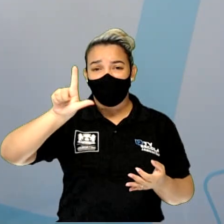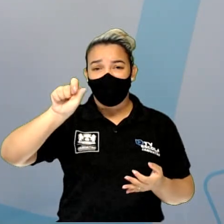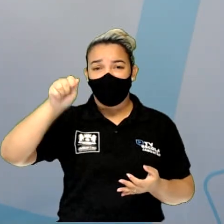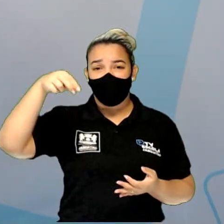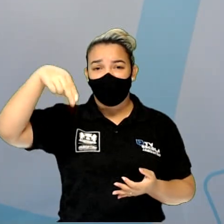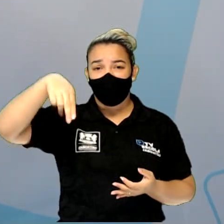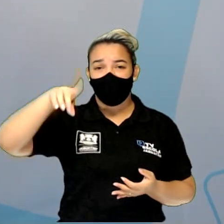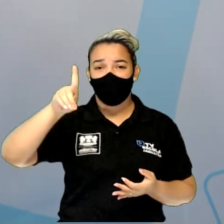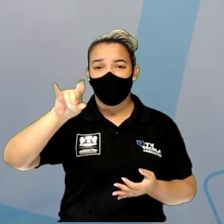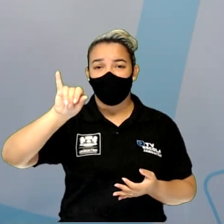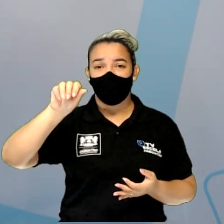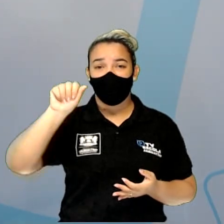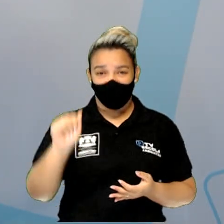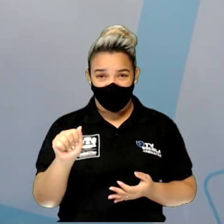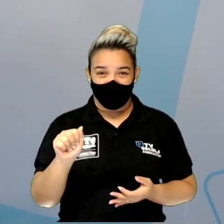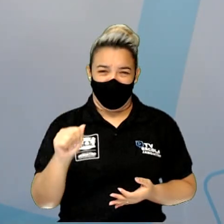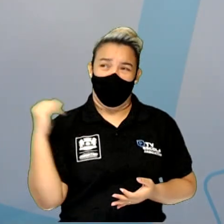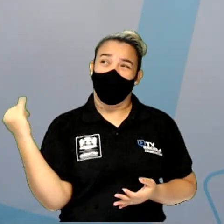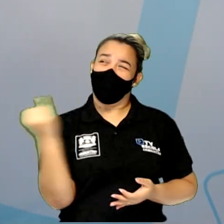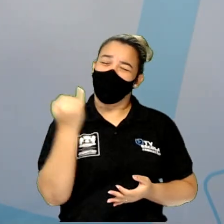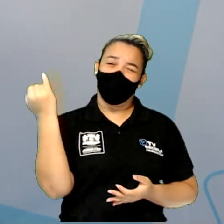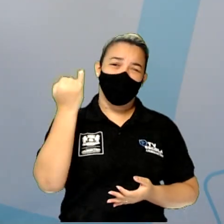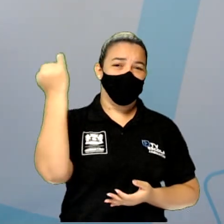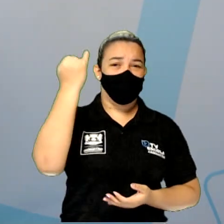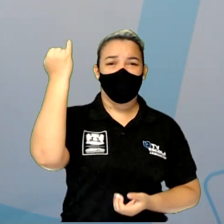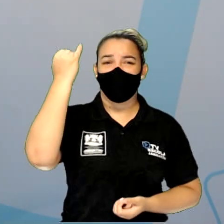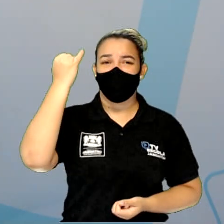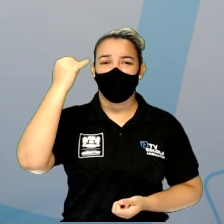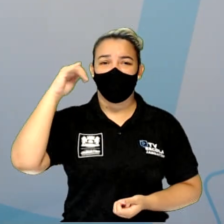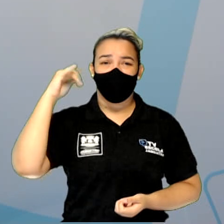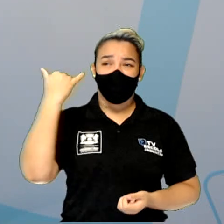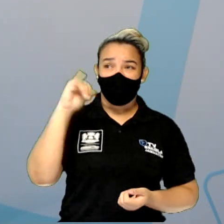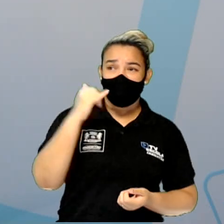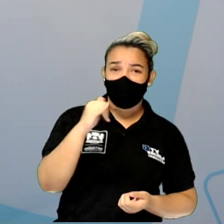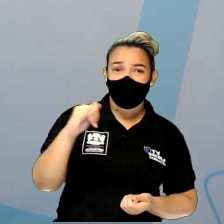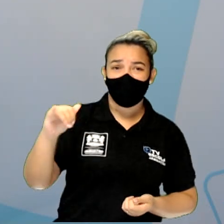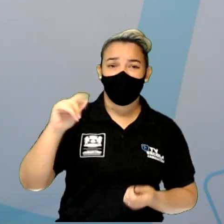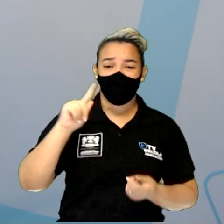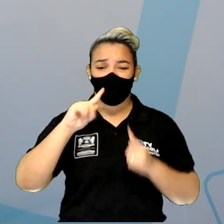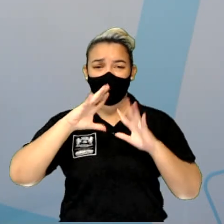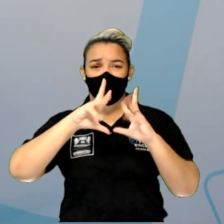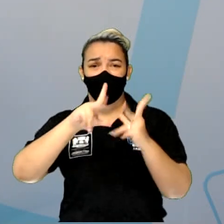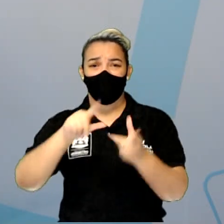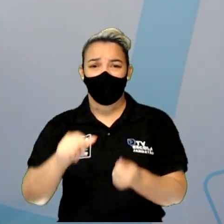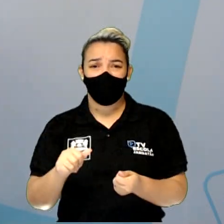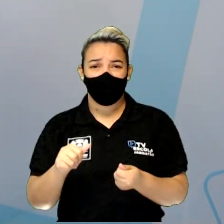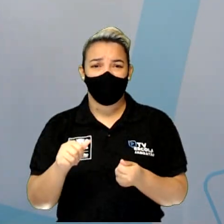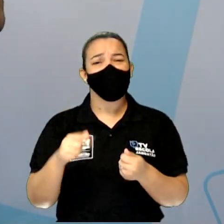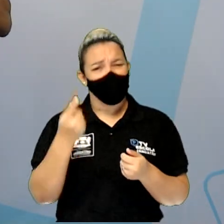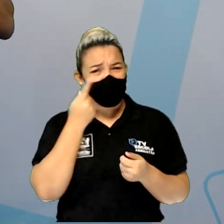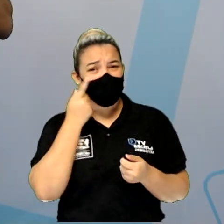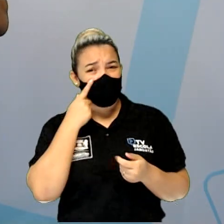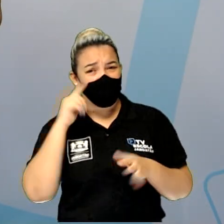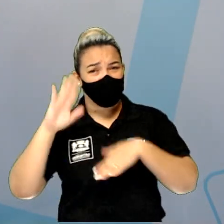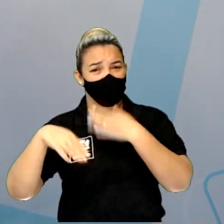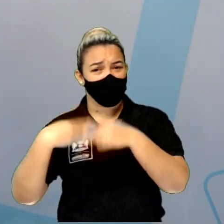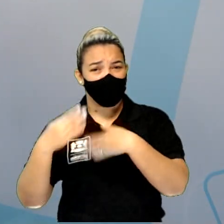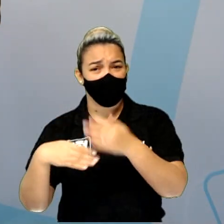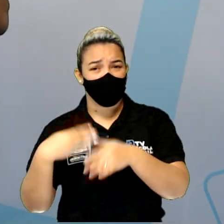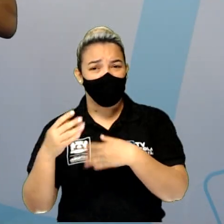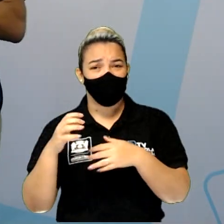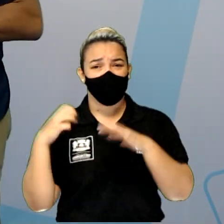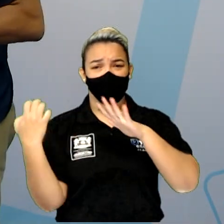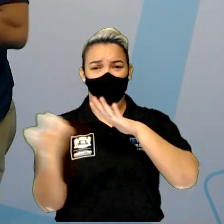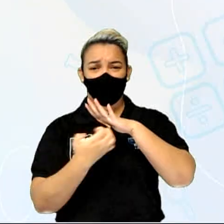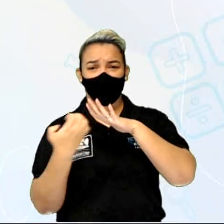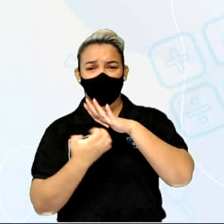a questão da chamada energia geotérmica. Mas, a gente vai ver isso na questão das indústrias